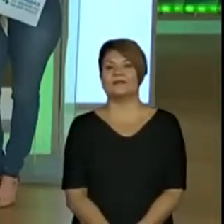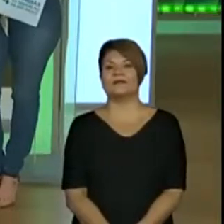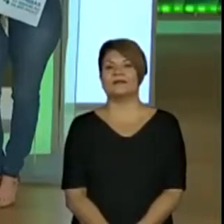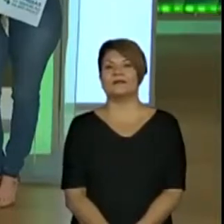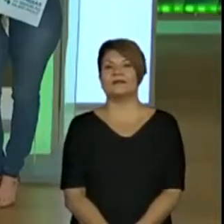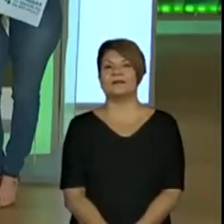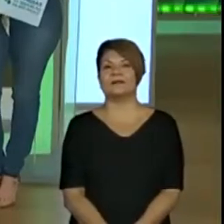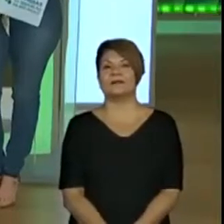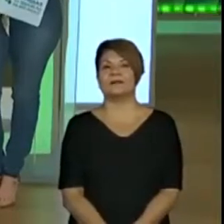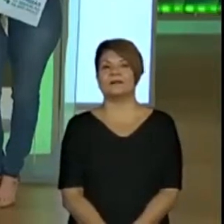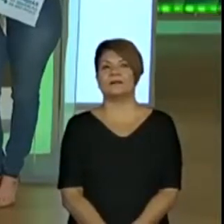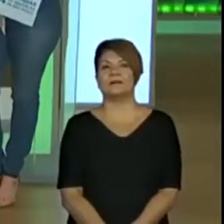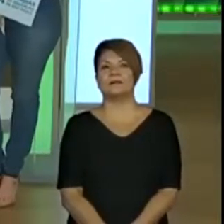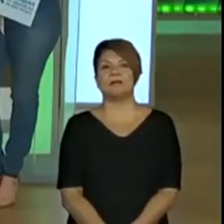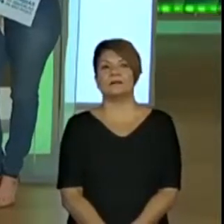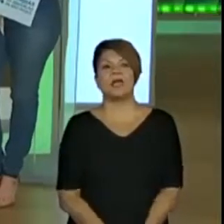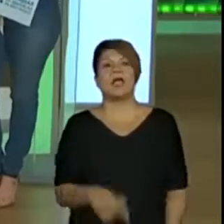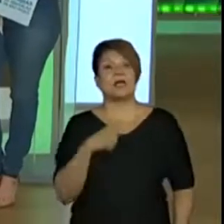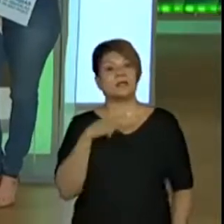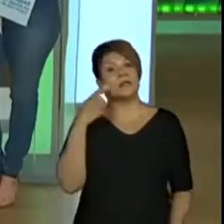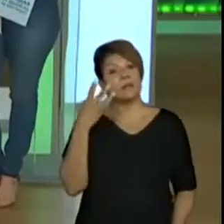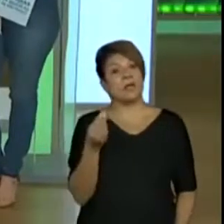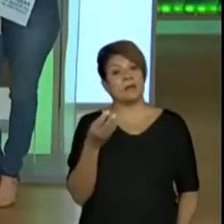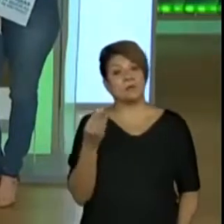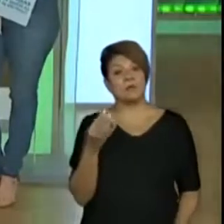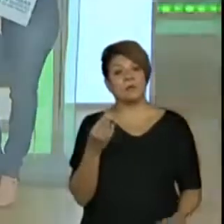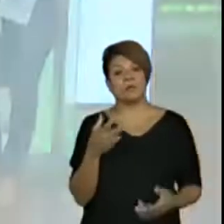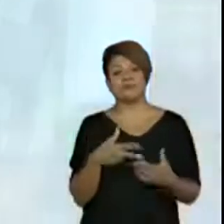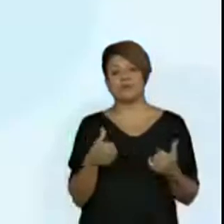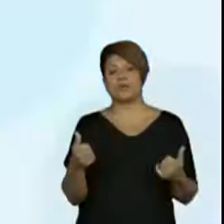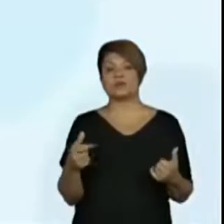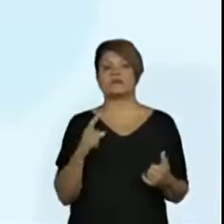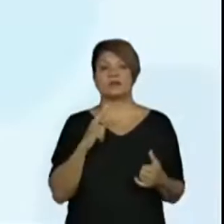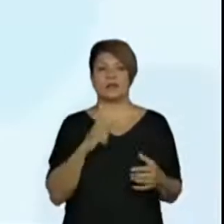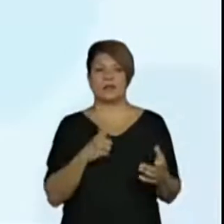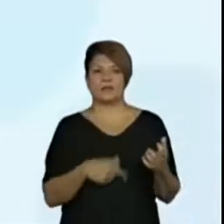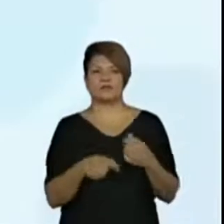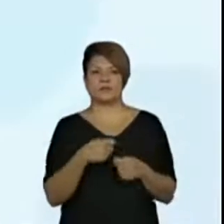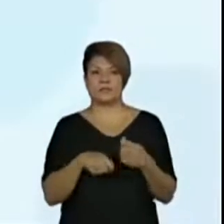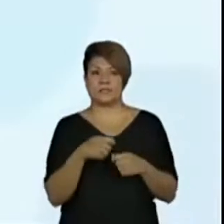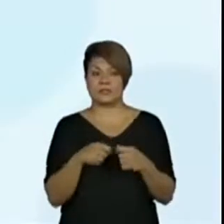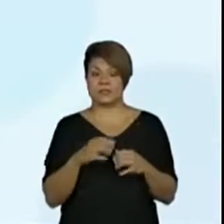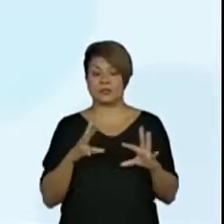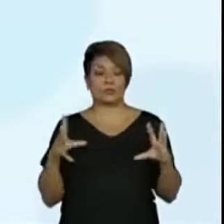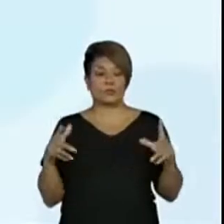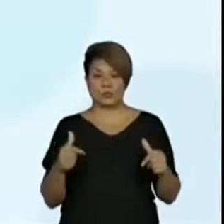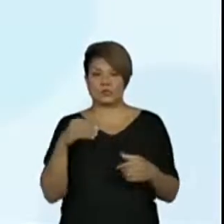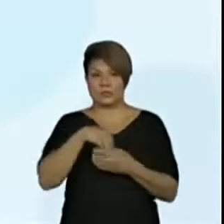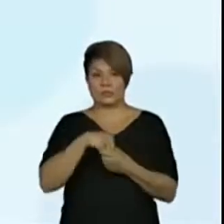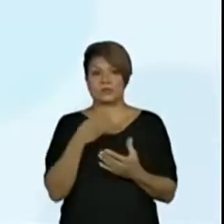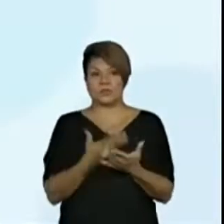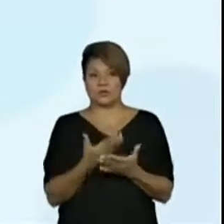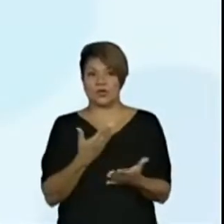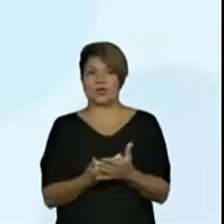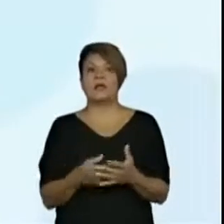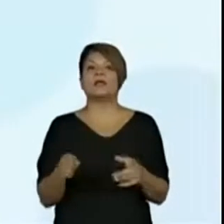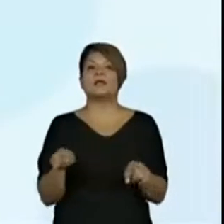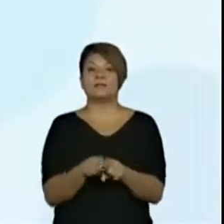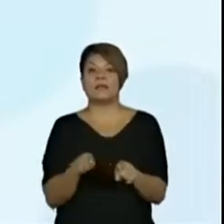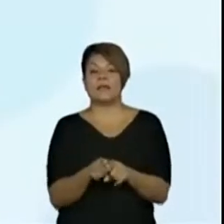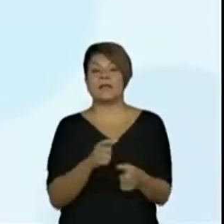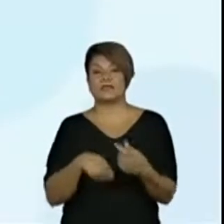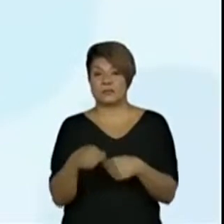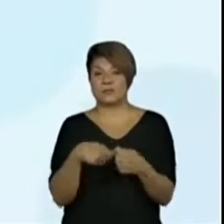Ah, lá. Tinha mais uma coisa que o diretor fazia. Ele administra todos os aspectos da escola e administra o ambiente